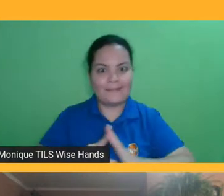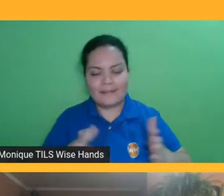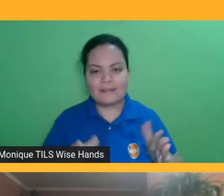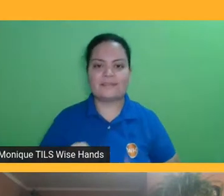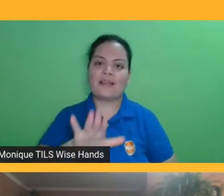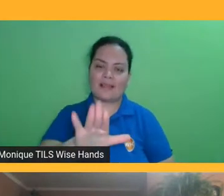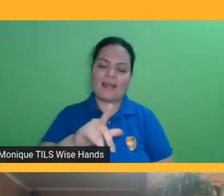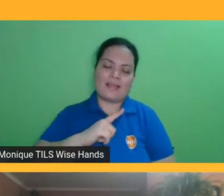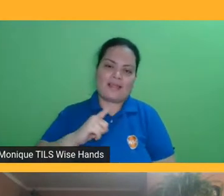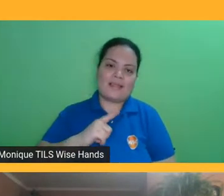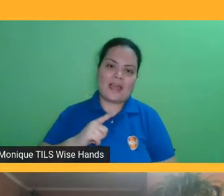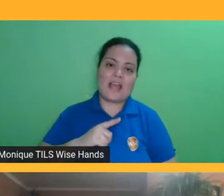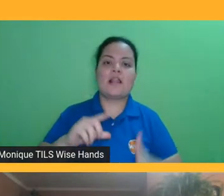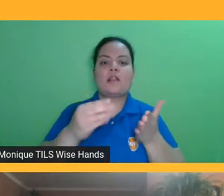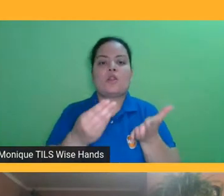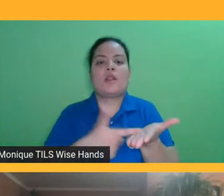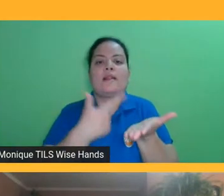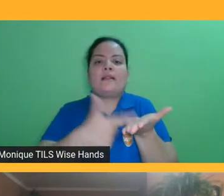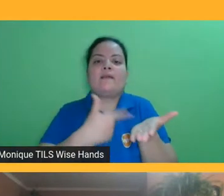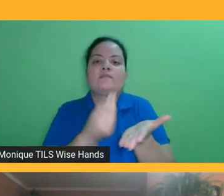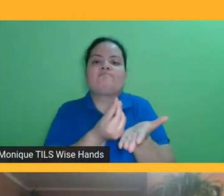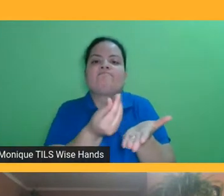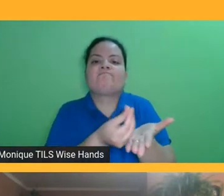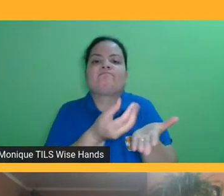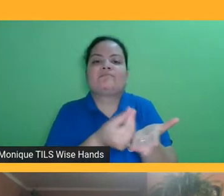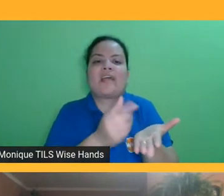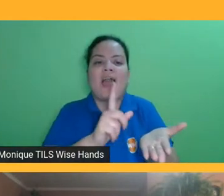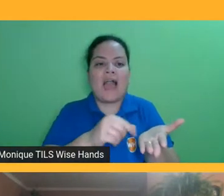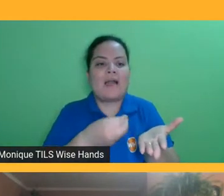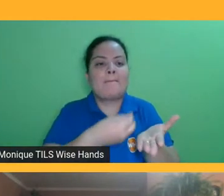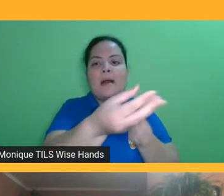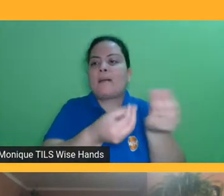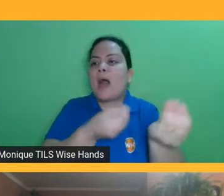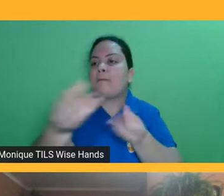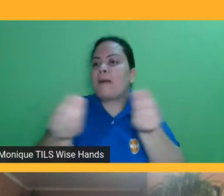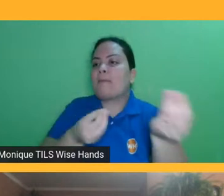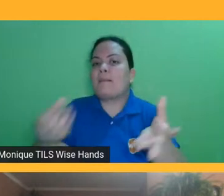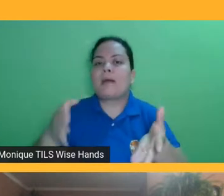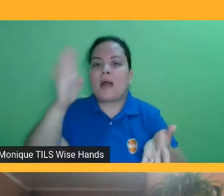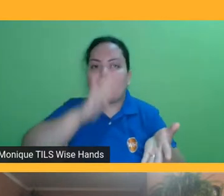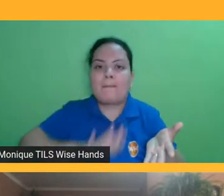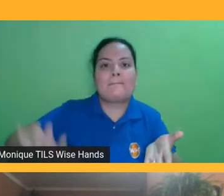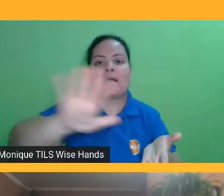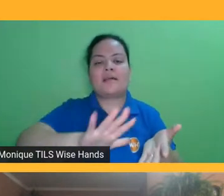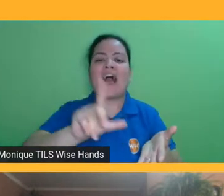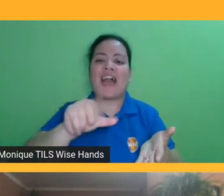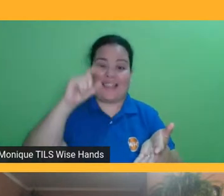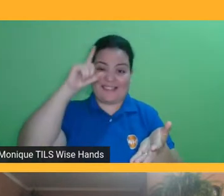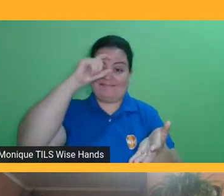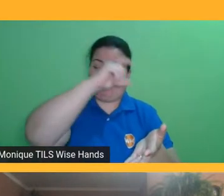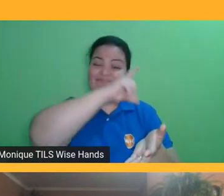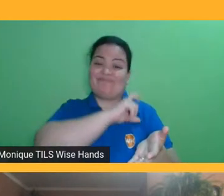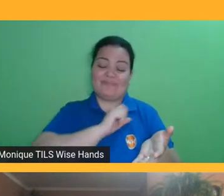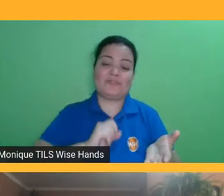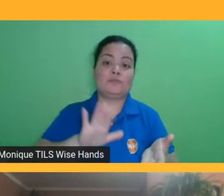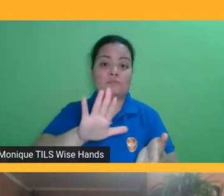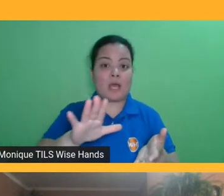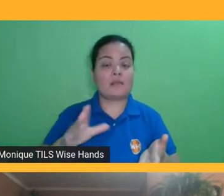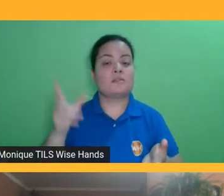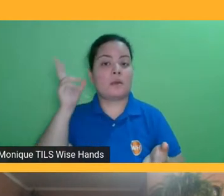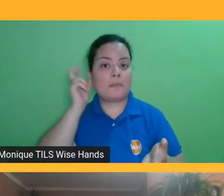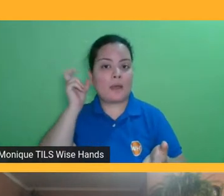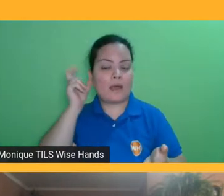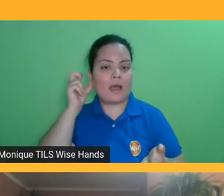e-commerce, é muito difícil, então o e-book e o áudio resolvem parte desse problema, e o áudio em especial,